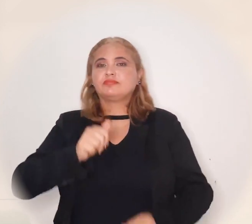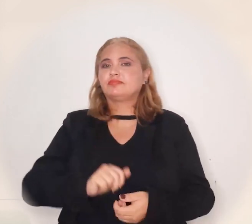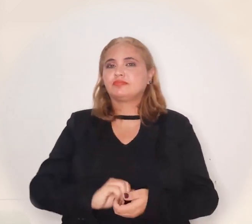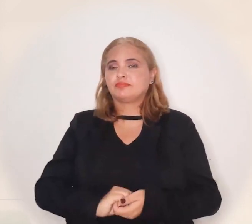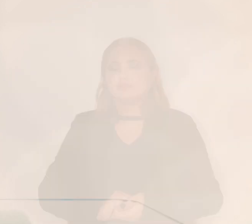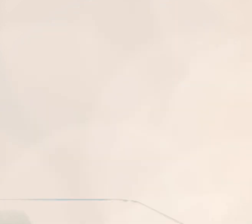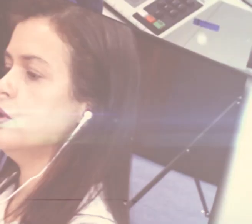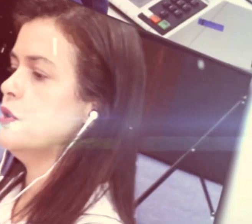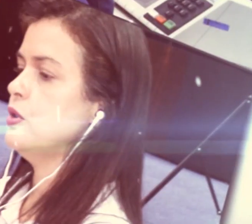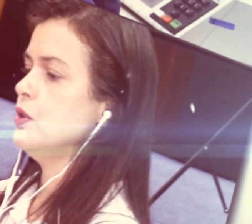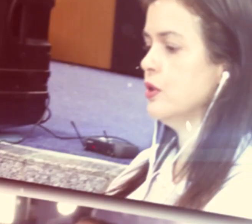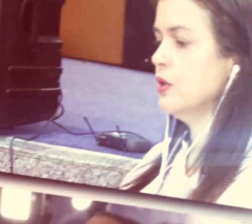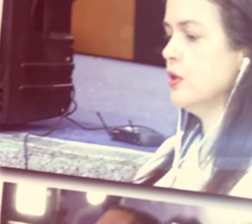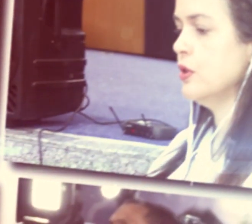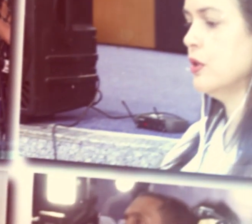humanos das mulheres.